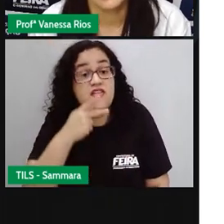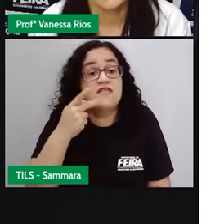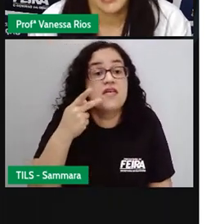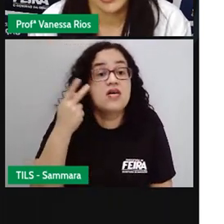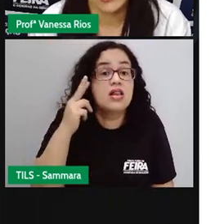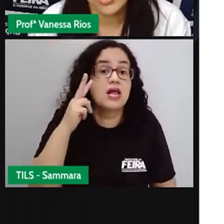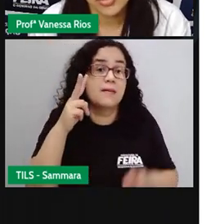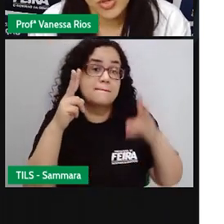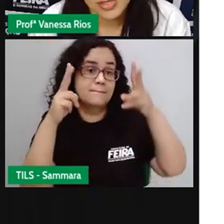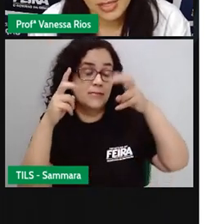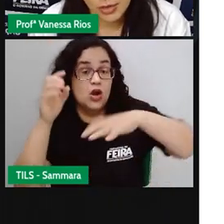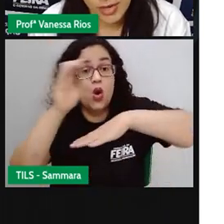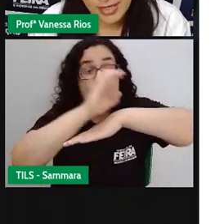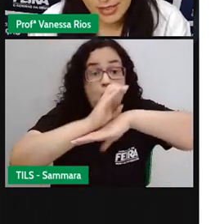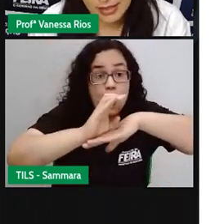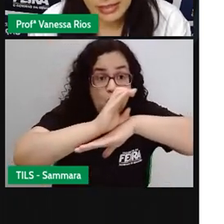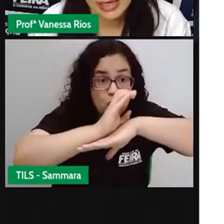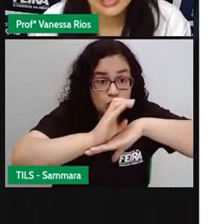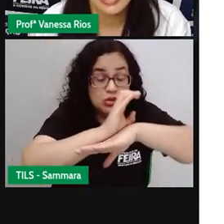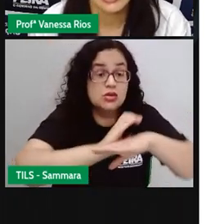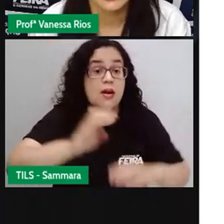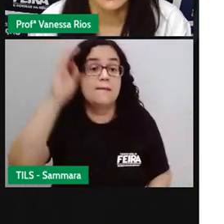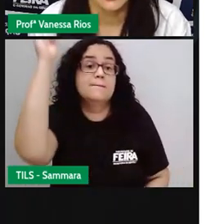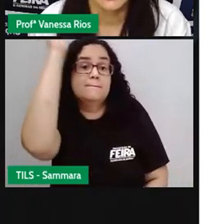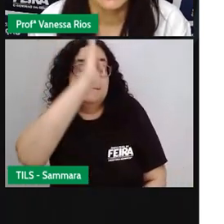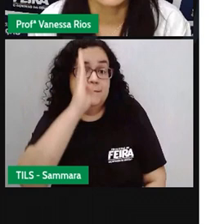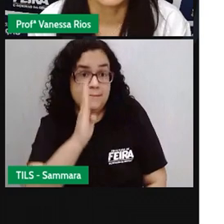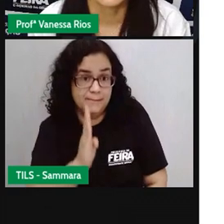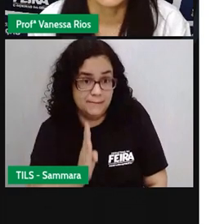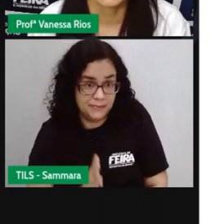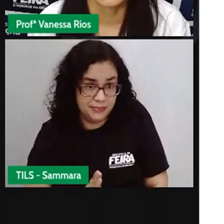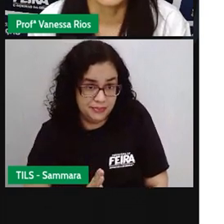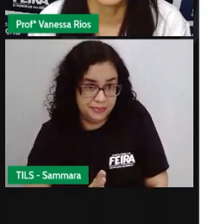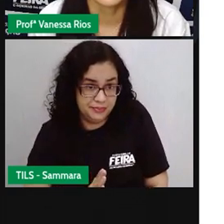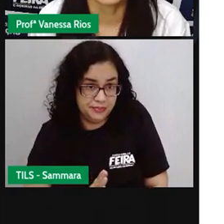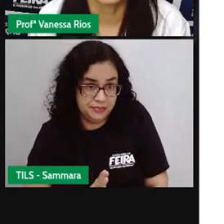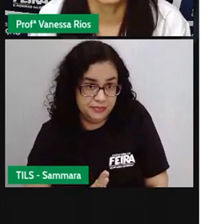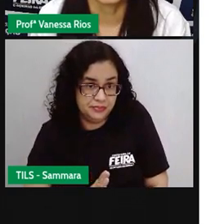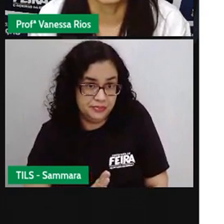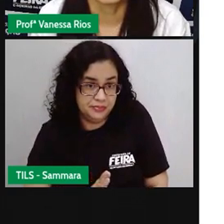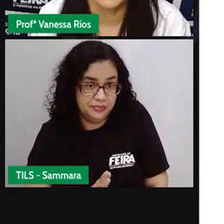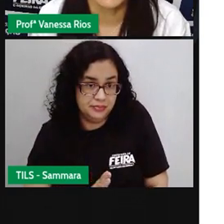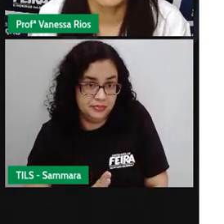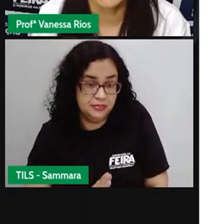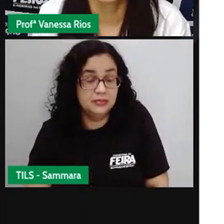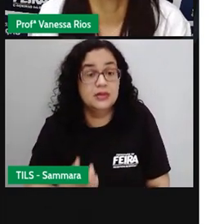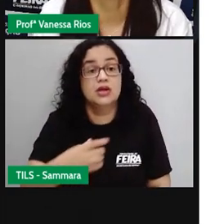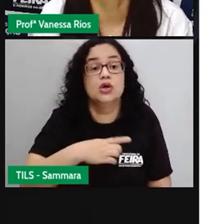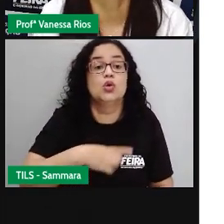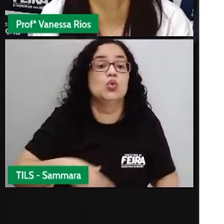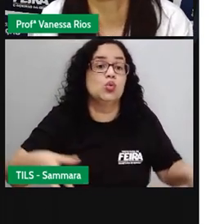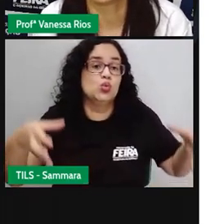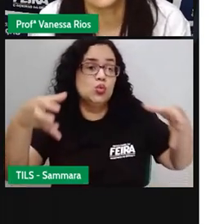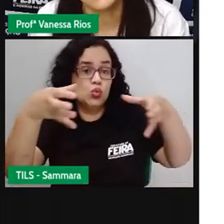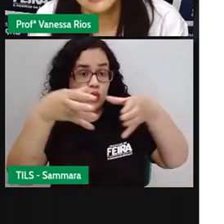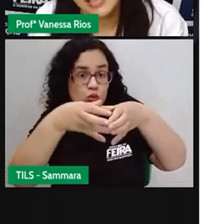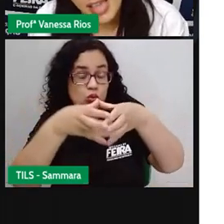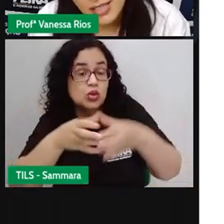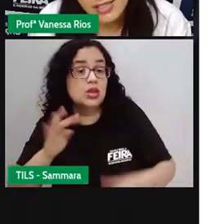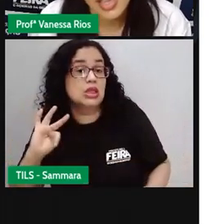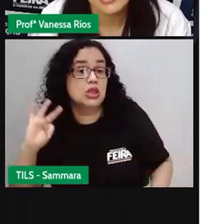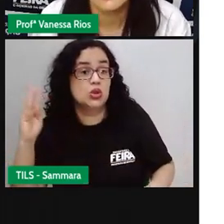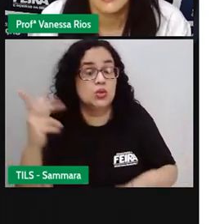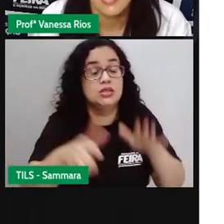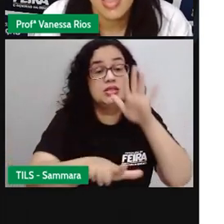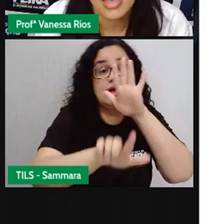a gente observa a Constituição brasileira, que é o conjunto de todas as